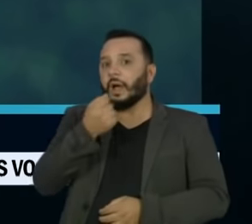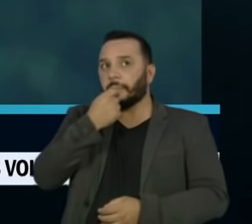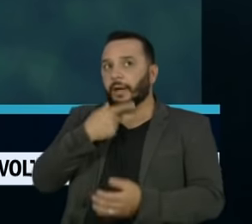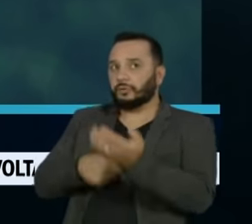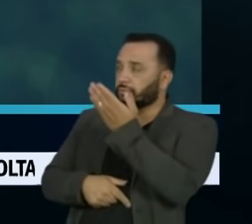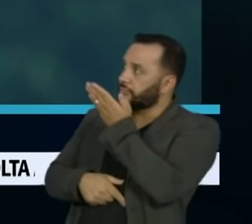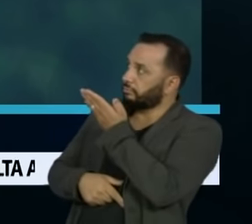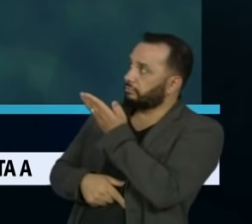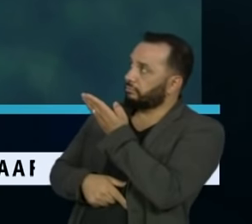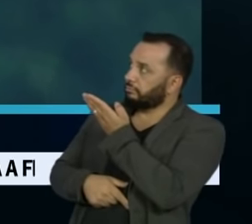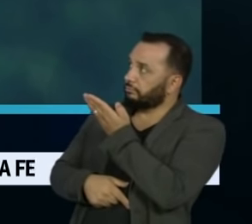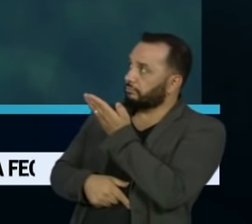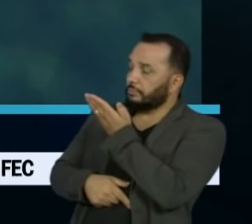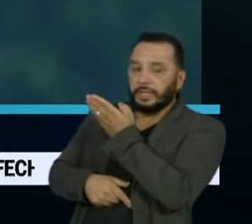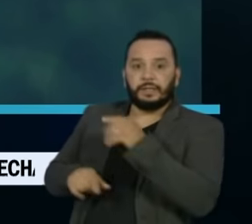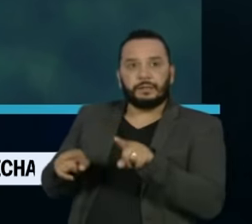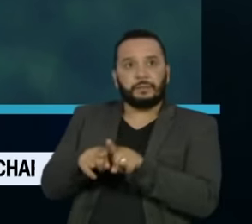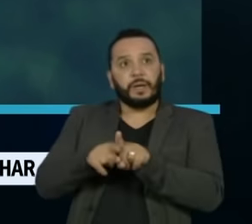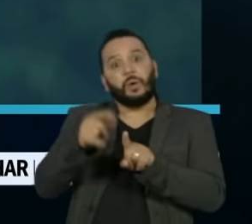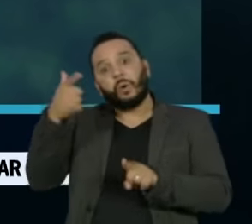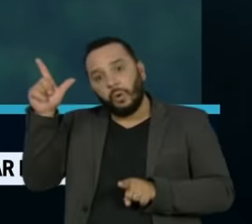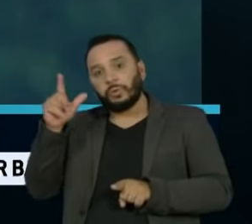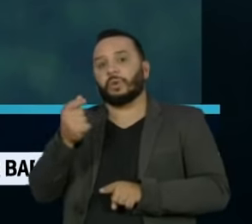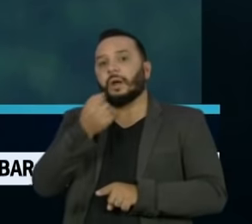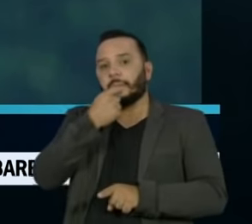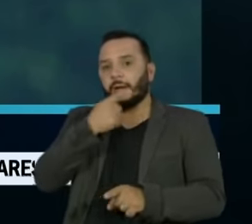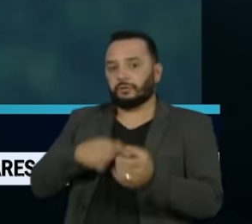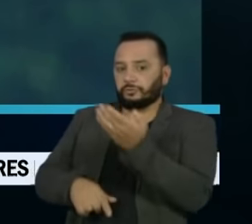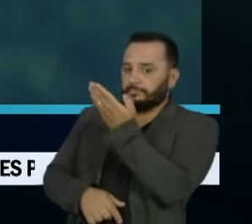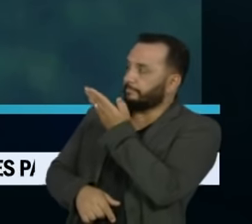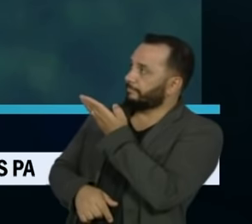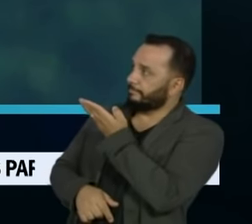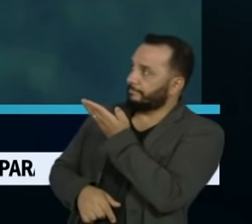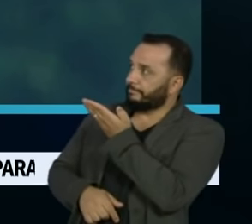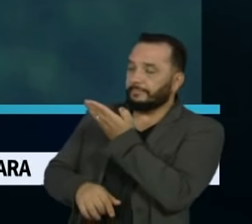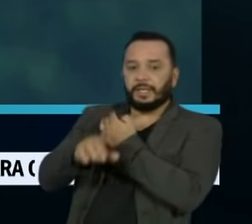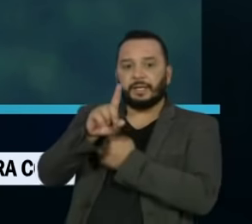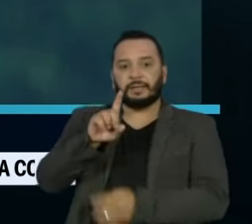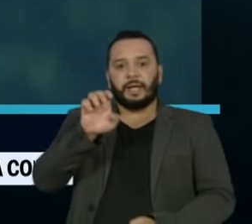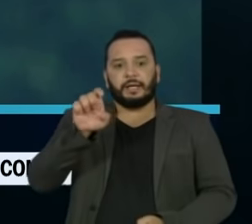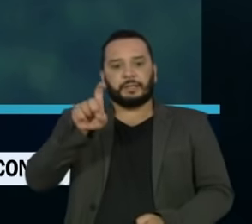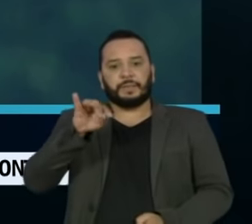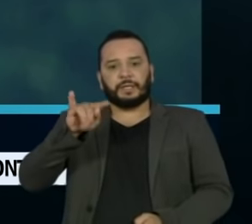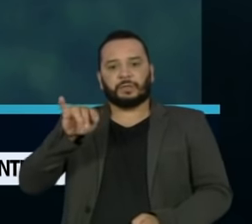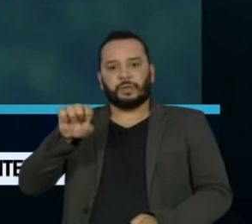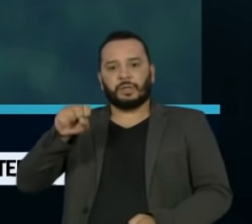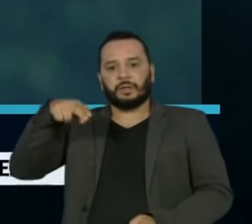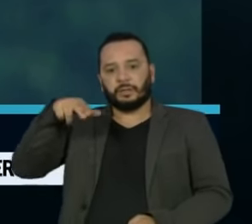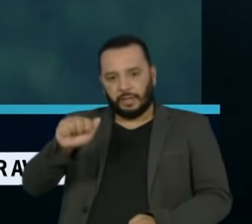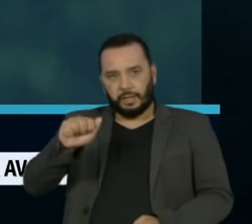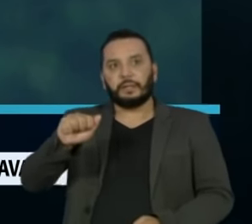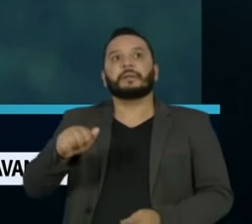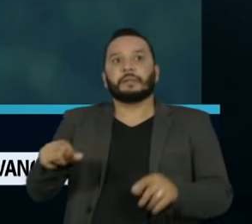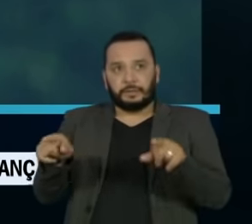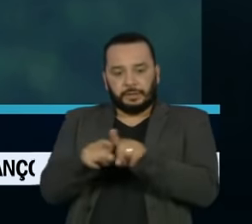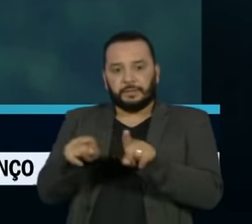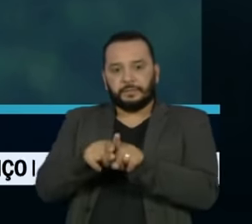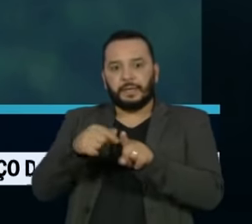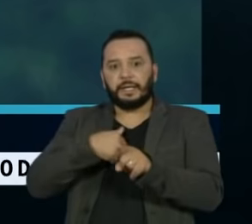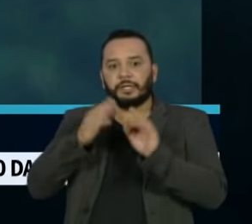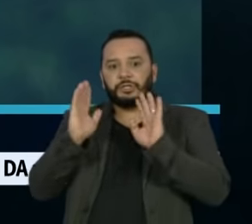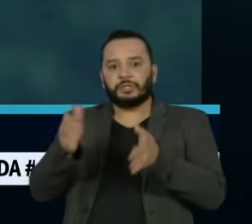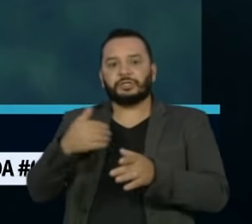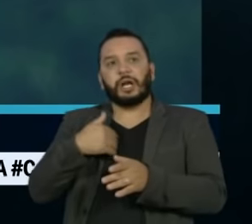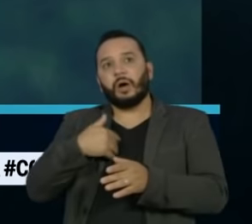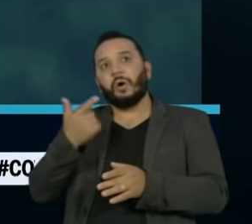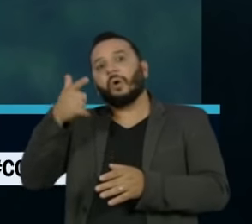Remdesivir, além da dexametasona, um corticoide com função anti-inflamatória e um coquetel de anticorpos